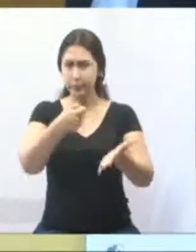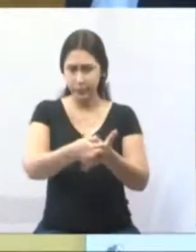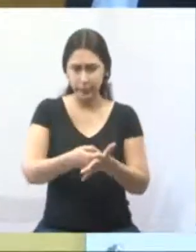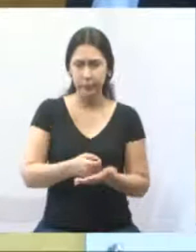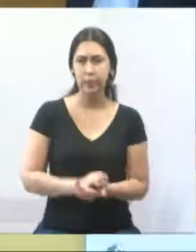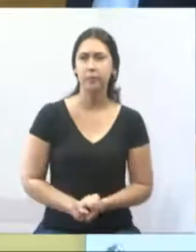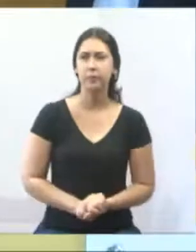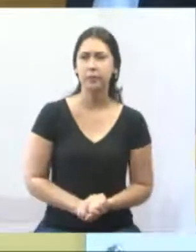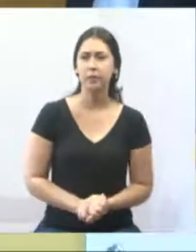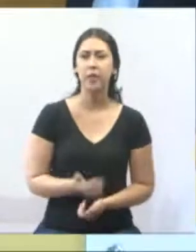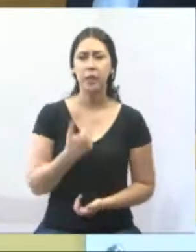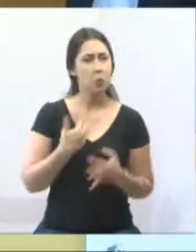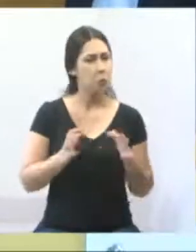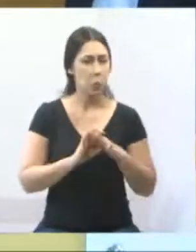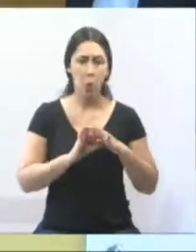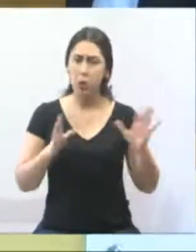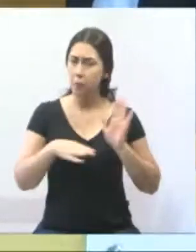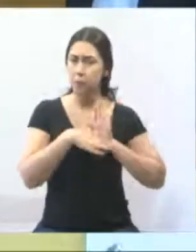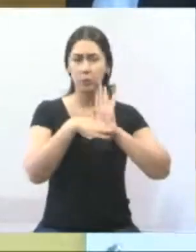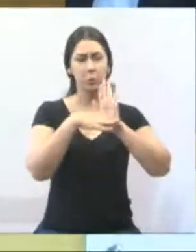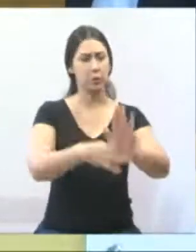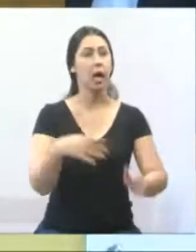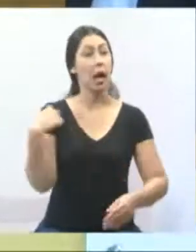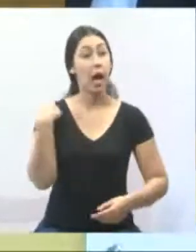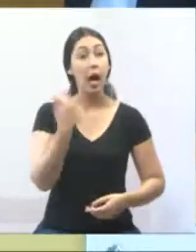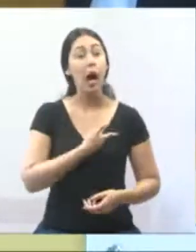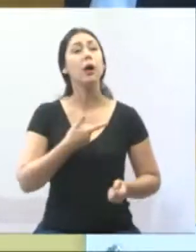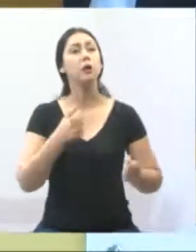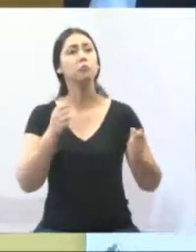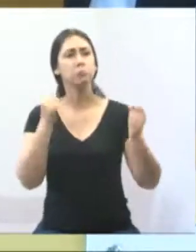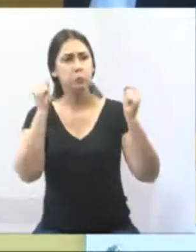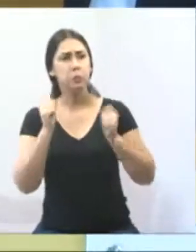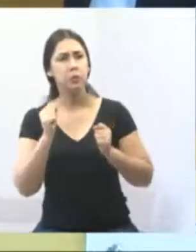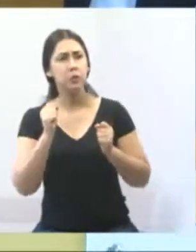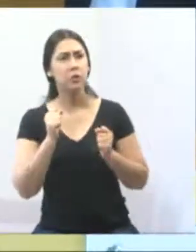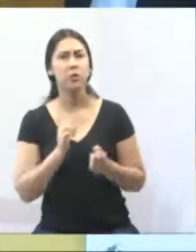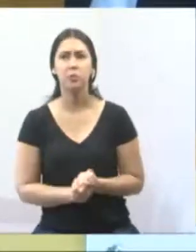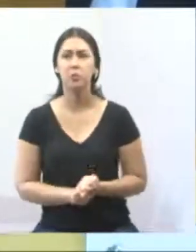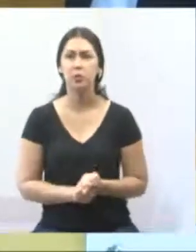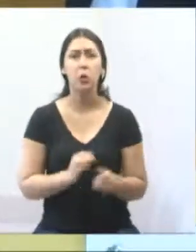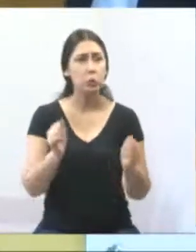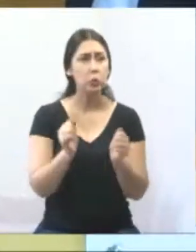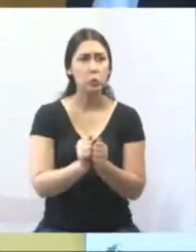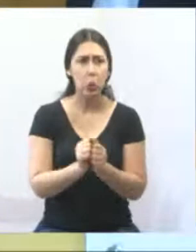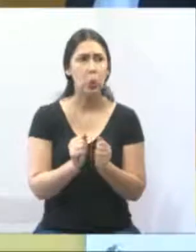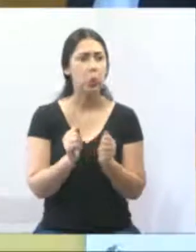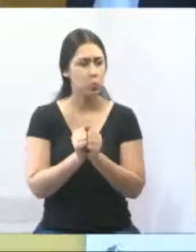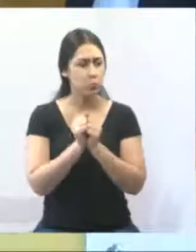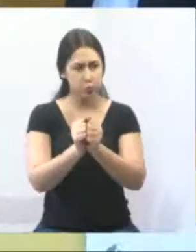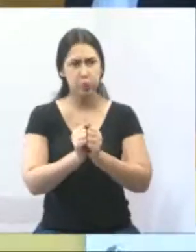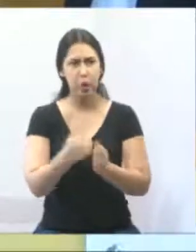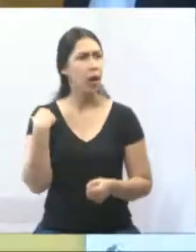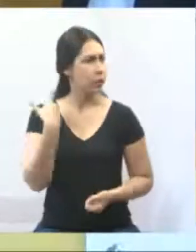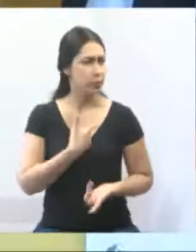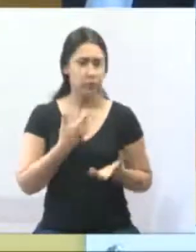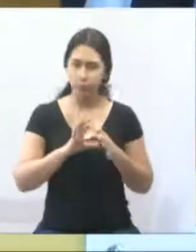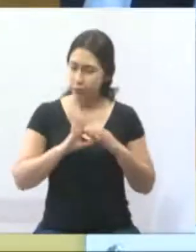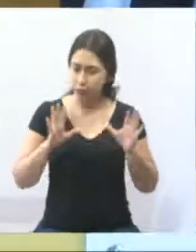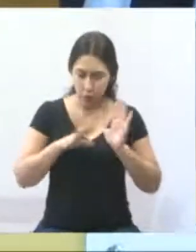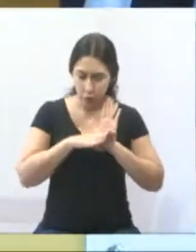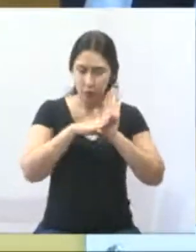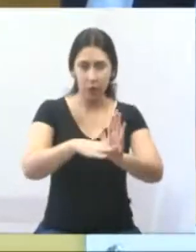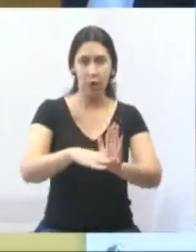Estou à disposição para que possamos, ou talvez até ir junto ao Baterno, estamos à disposição.